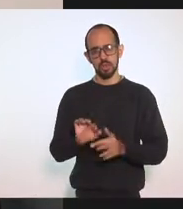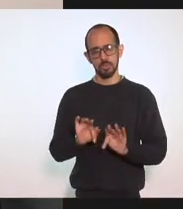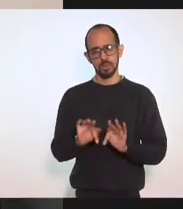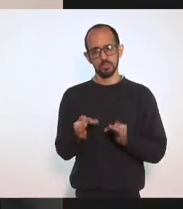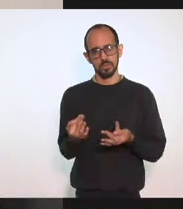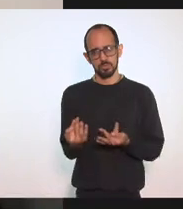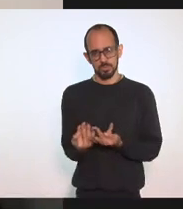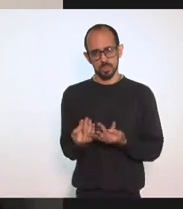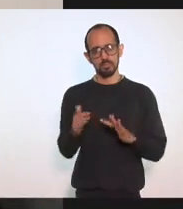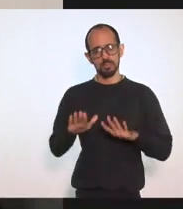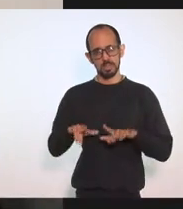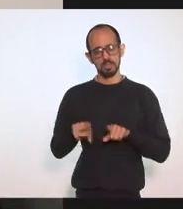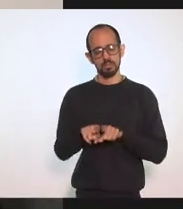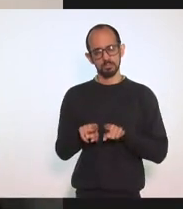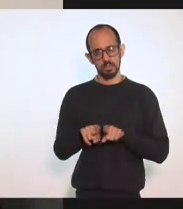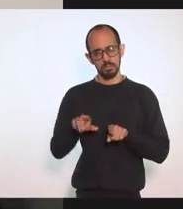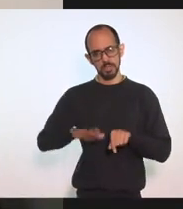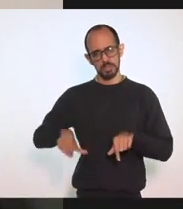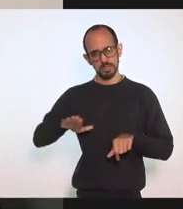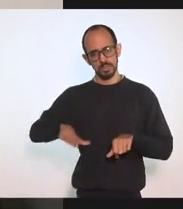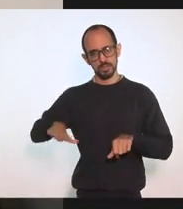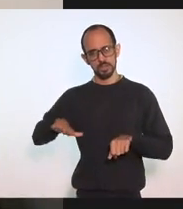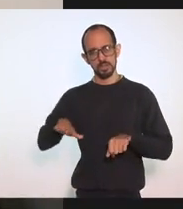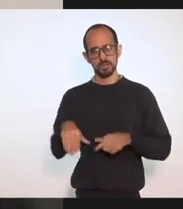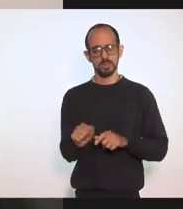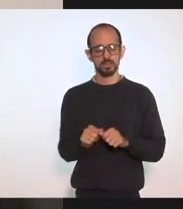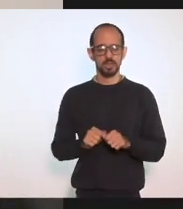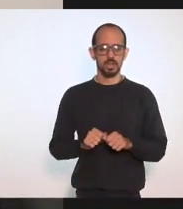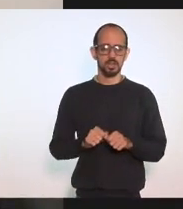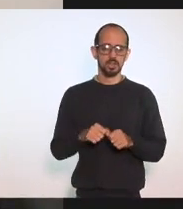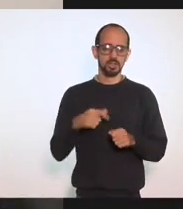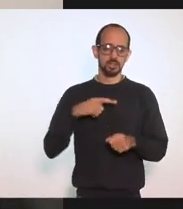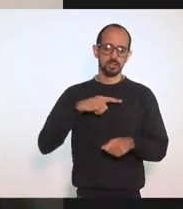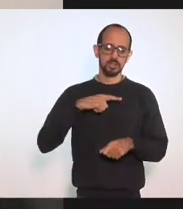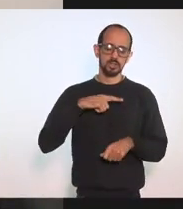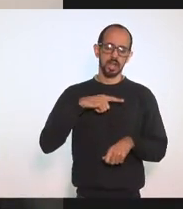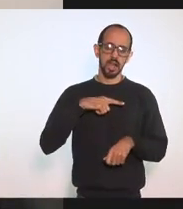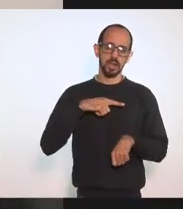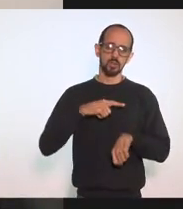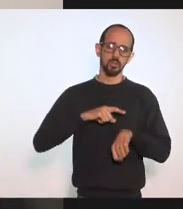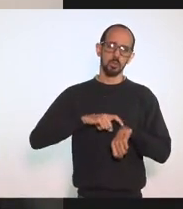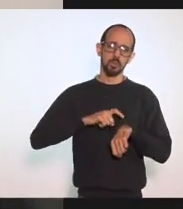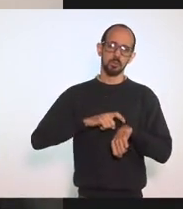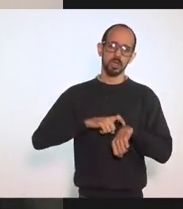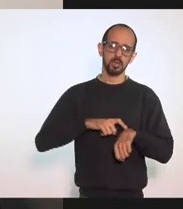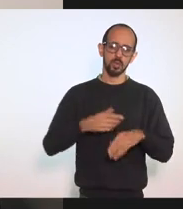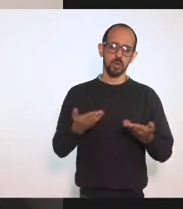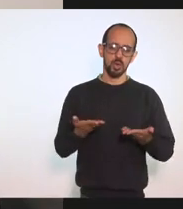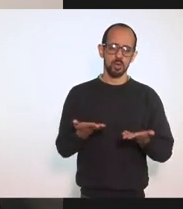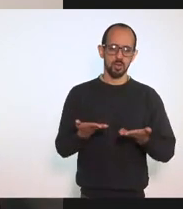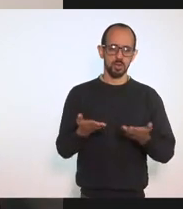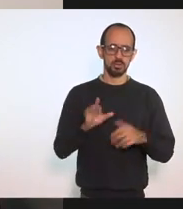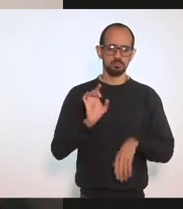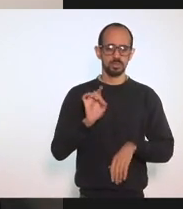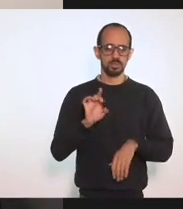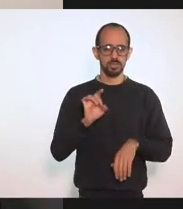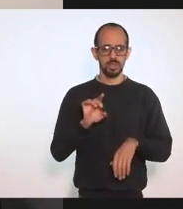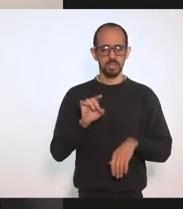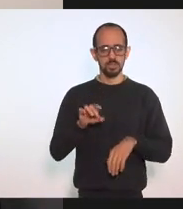Mas para as crianças Aqueles que estão estão No período Especialmente De